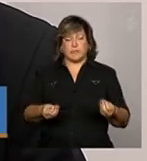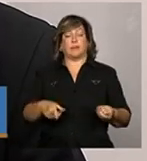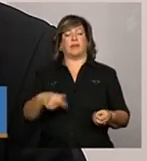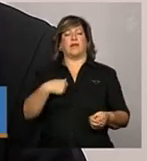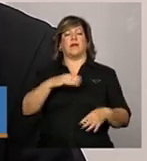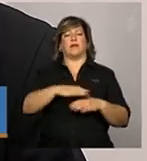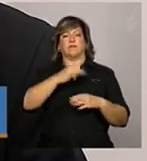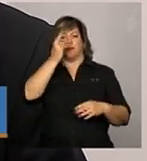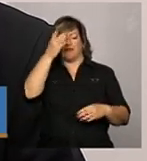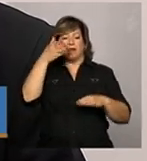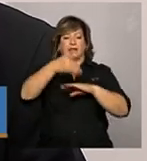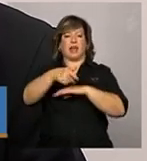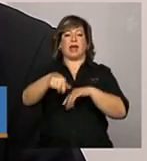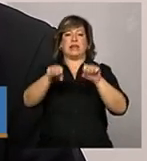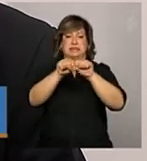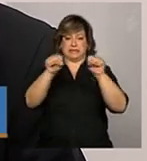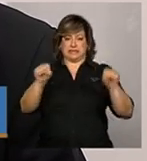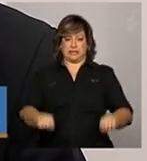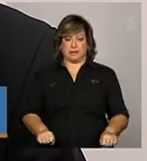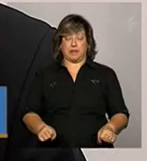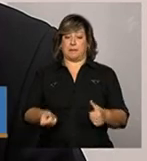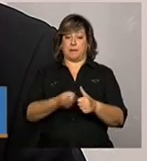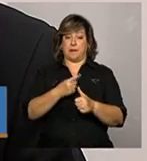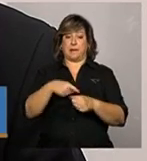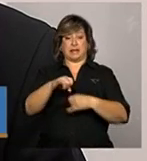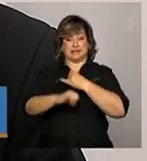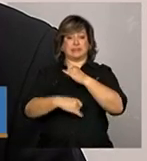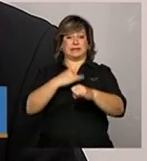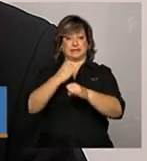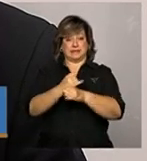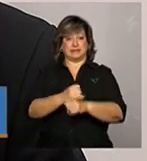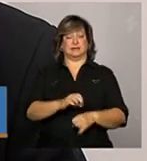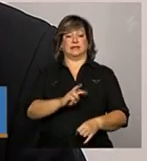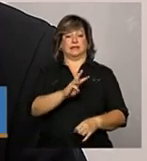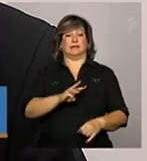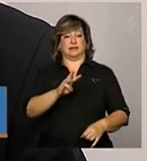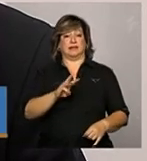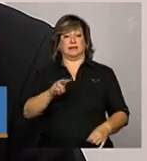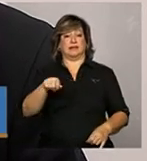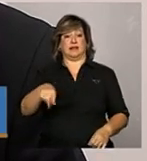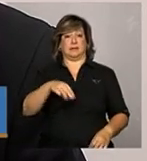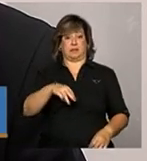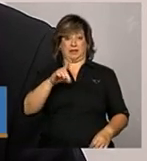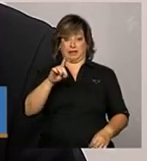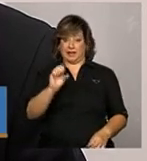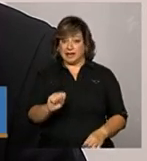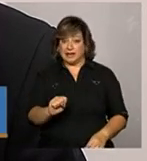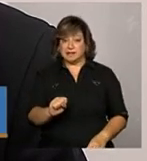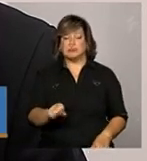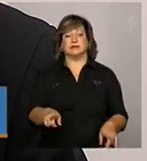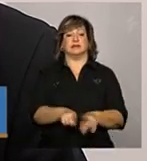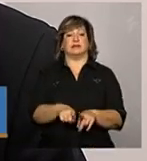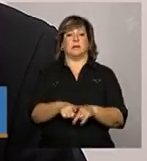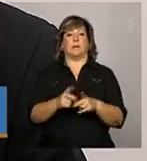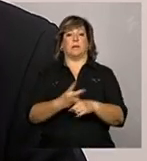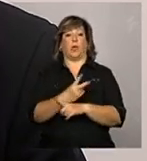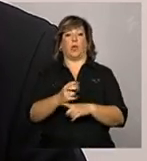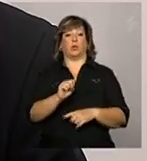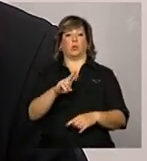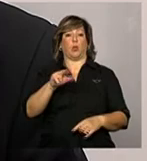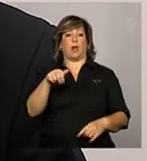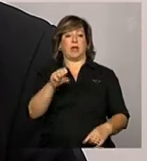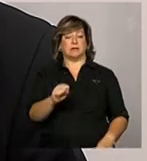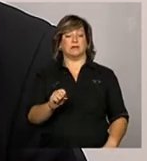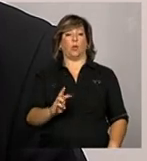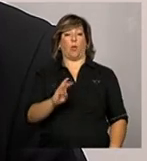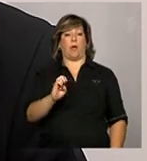entrar no sistema. A primeira é pelo site do MDS, fazendo a busca pelo acesso ao SuasWeb. E